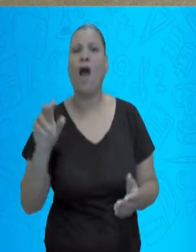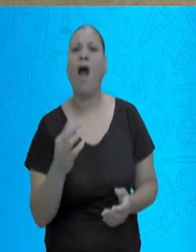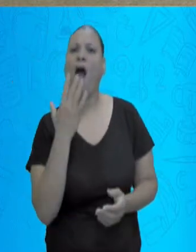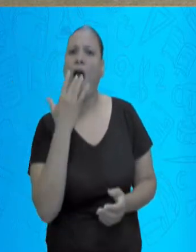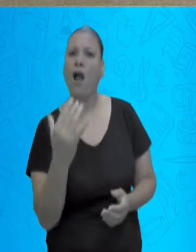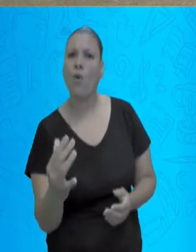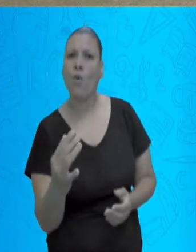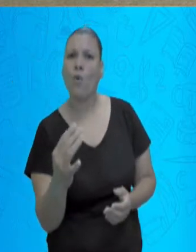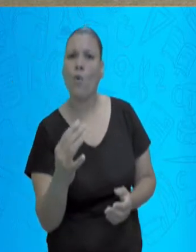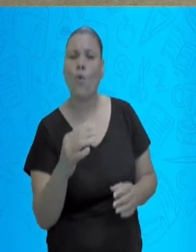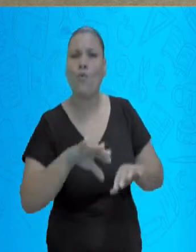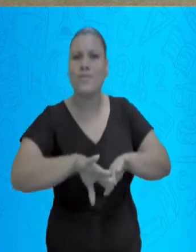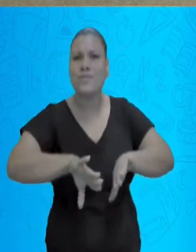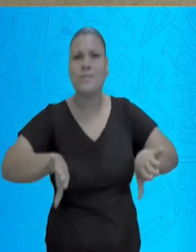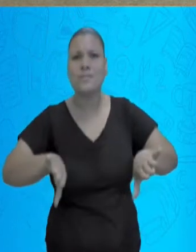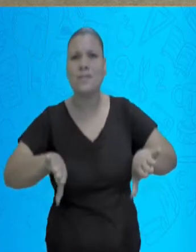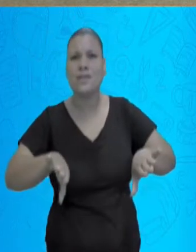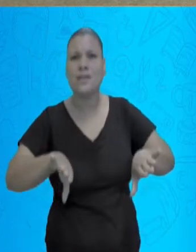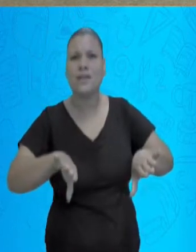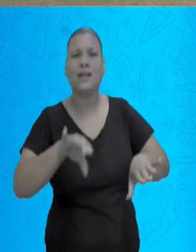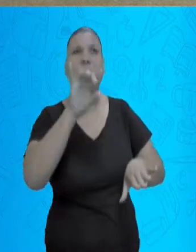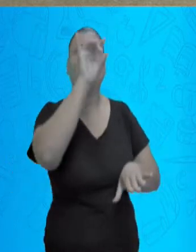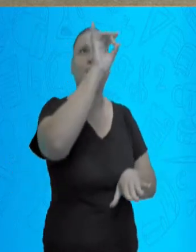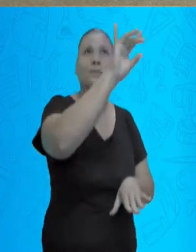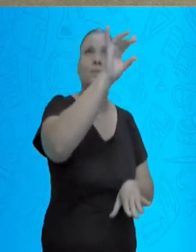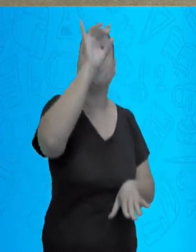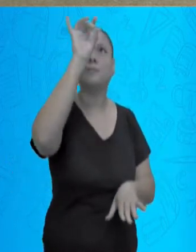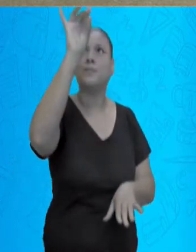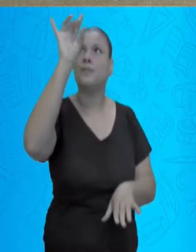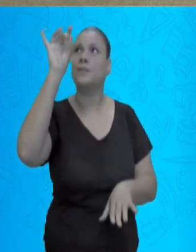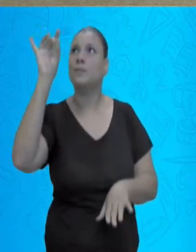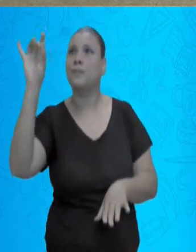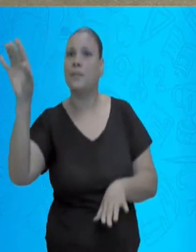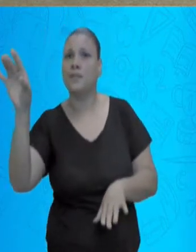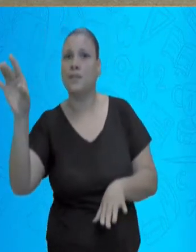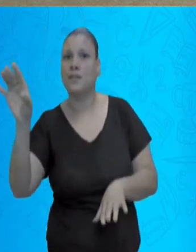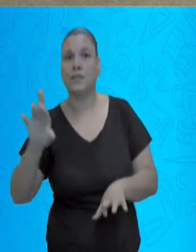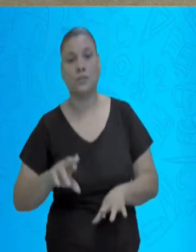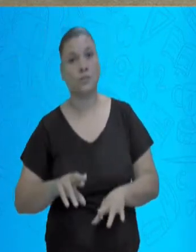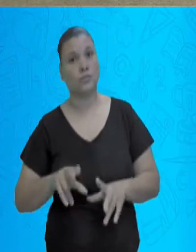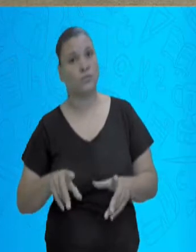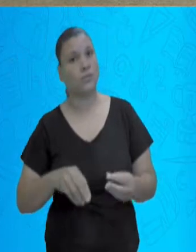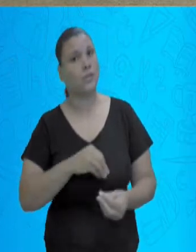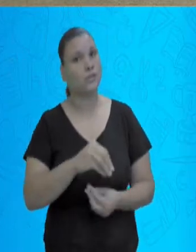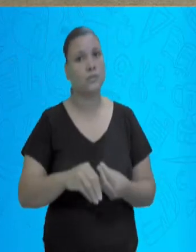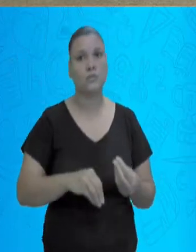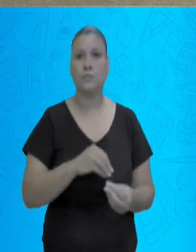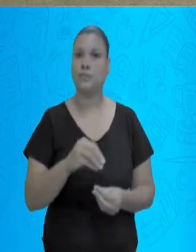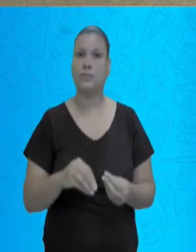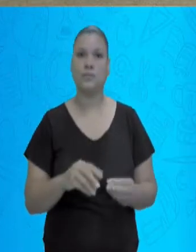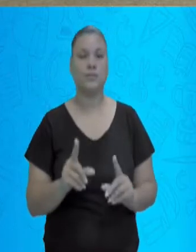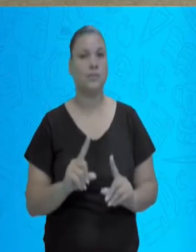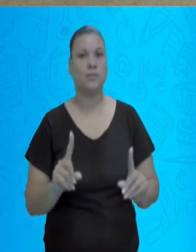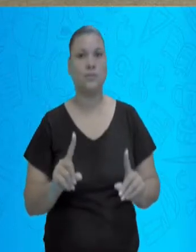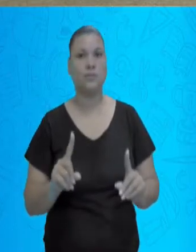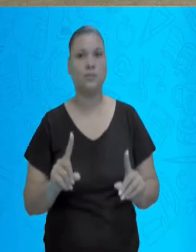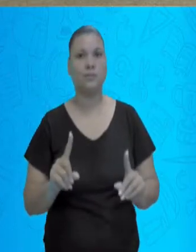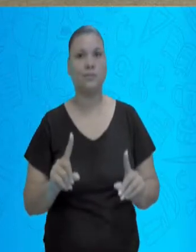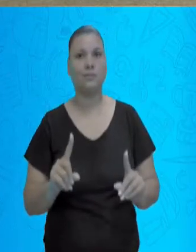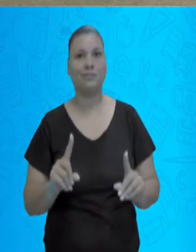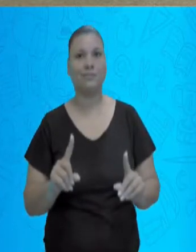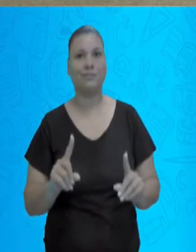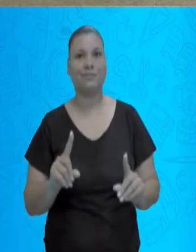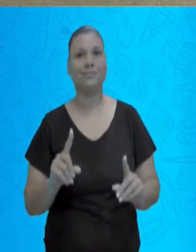caderno, e molha o pincel na tinta e vai lá e deposita. Isso é como se fossem formas de